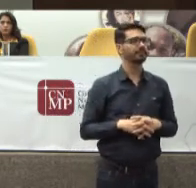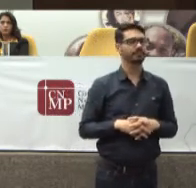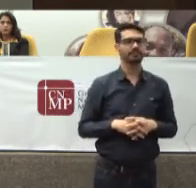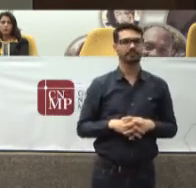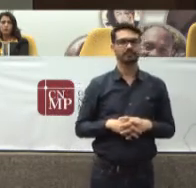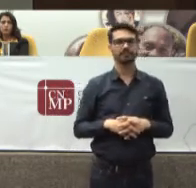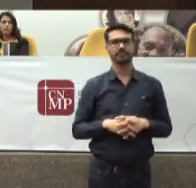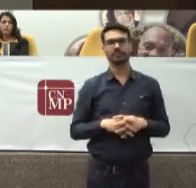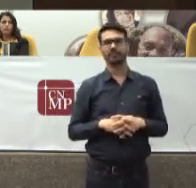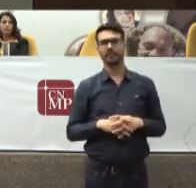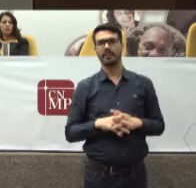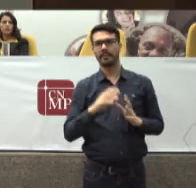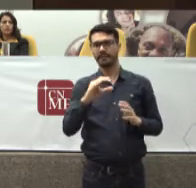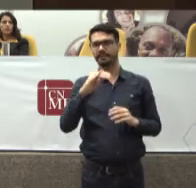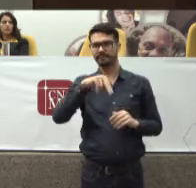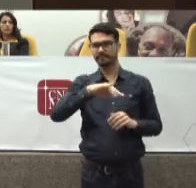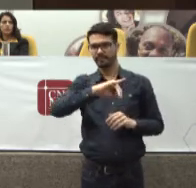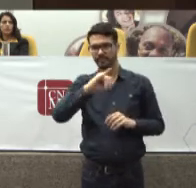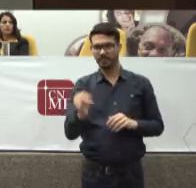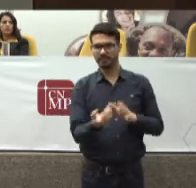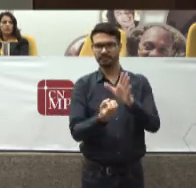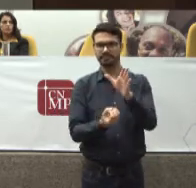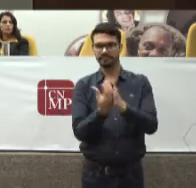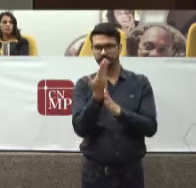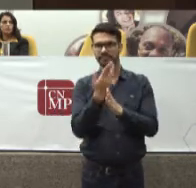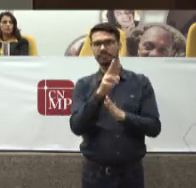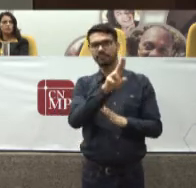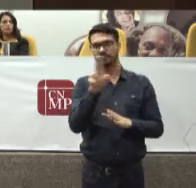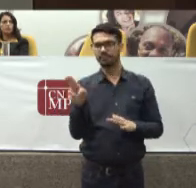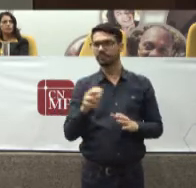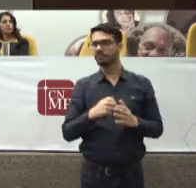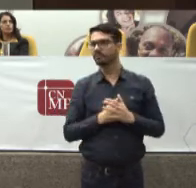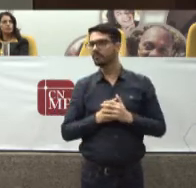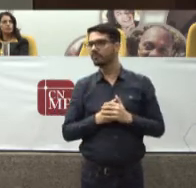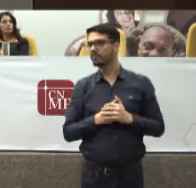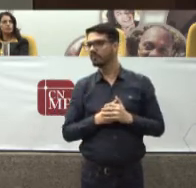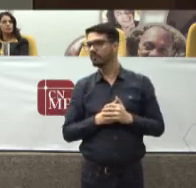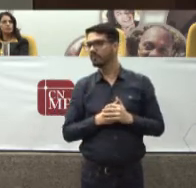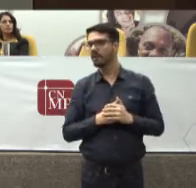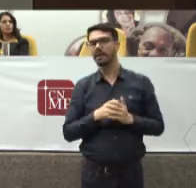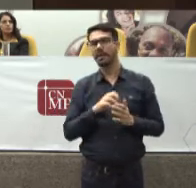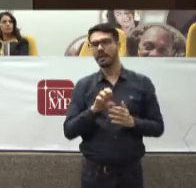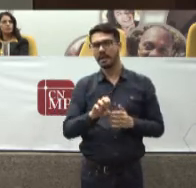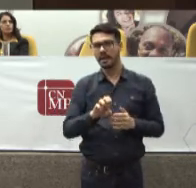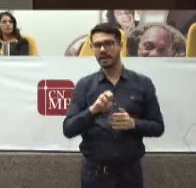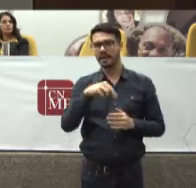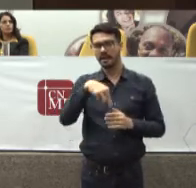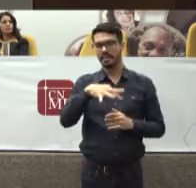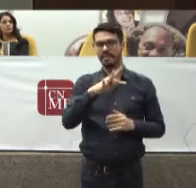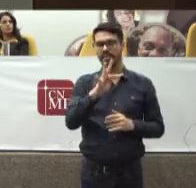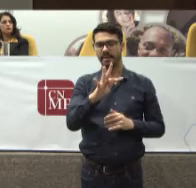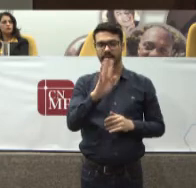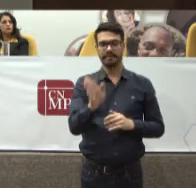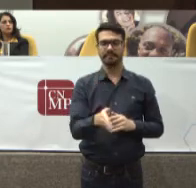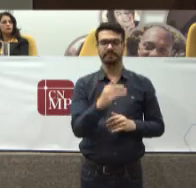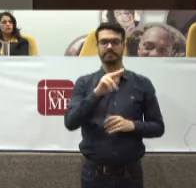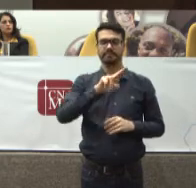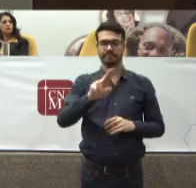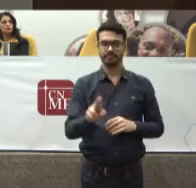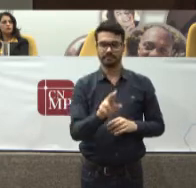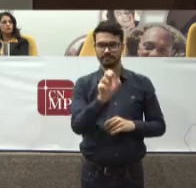O CNJ criou um projeto Chamado Enate Jus O desenho desse projeto O conselheiro Arnaldo Já fez